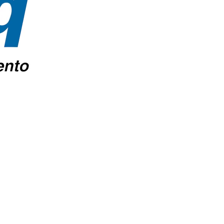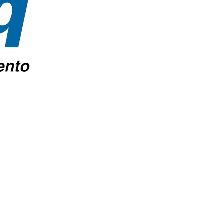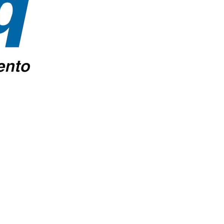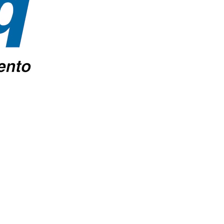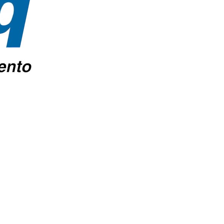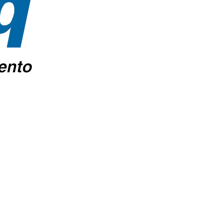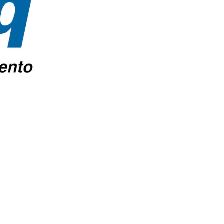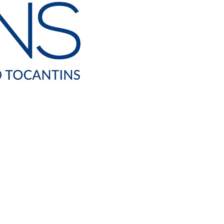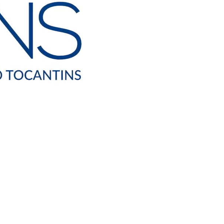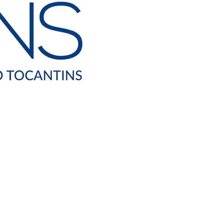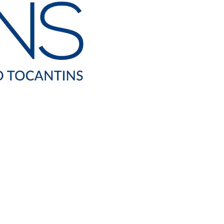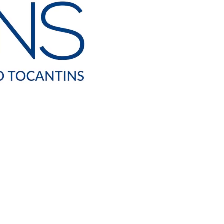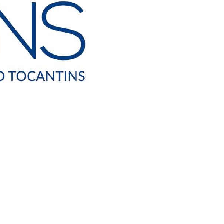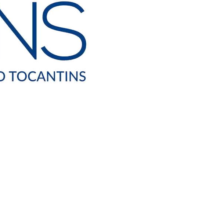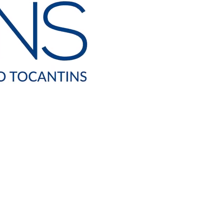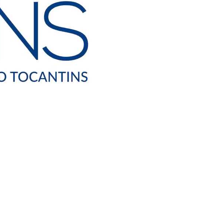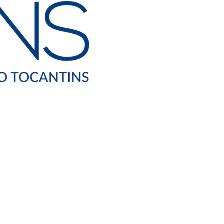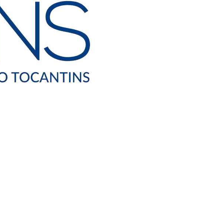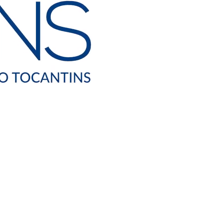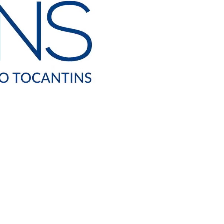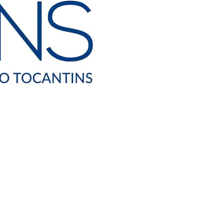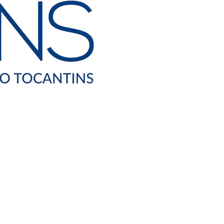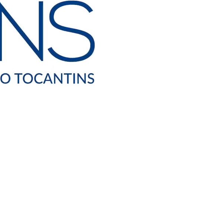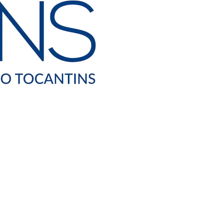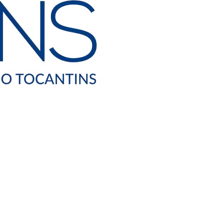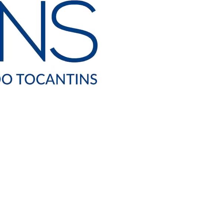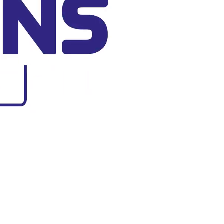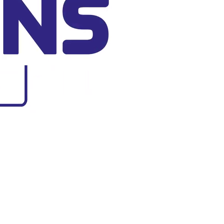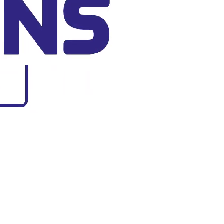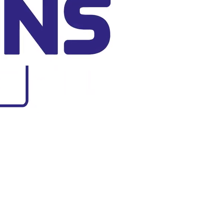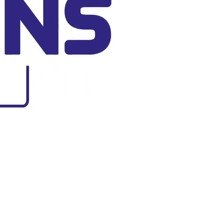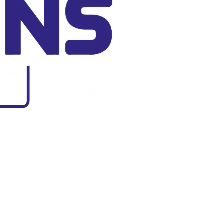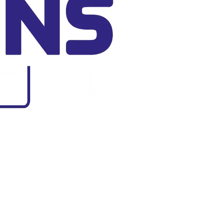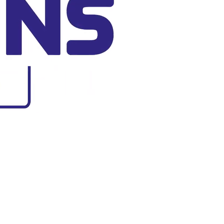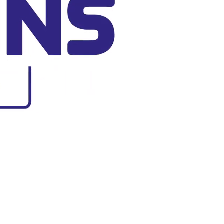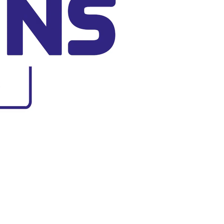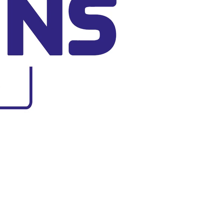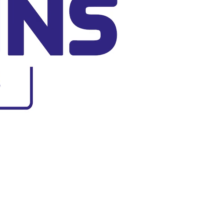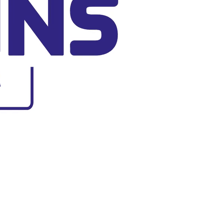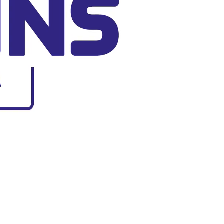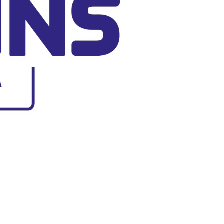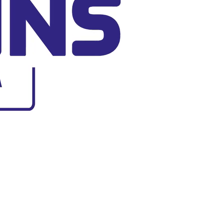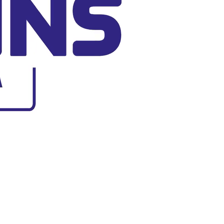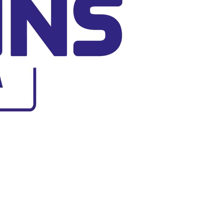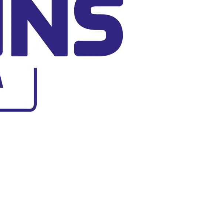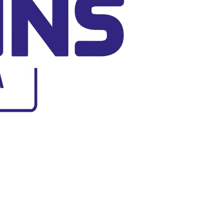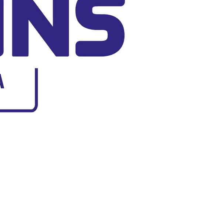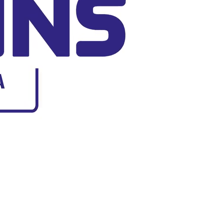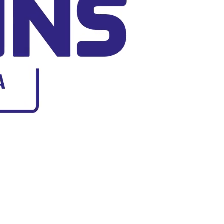precisa Obrigado.